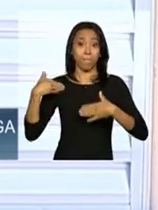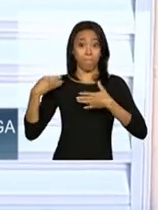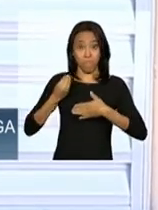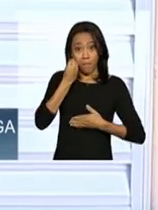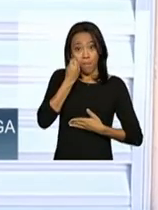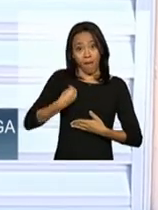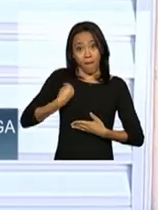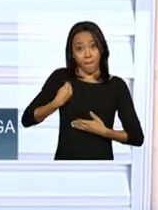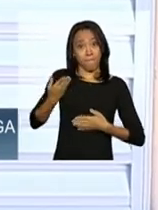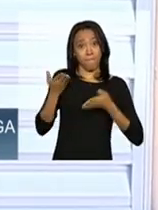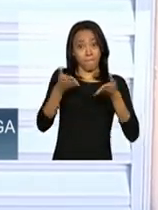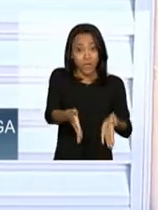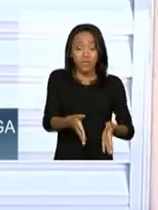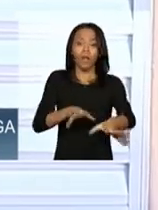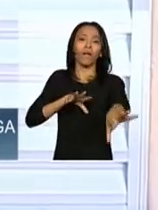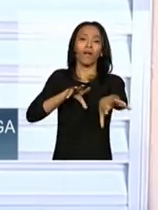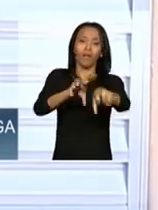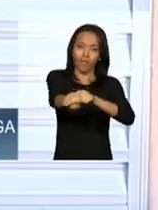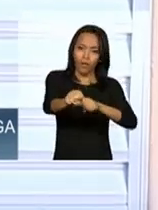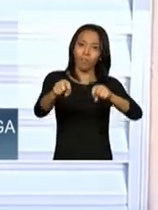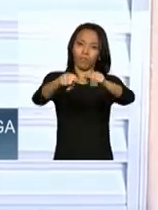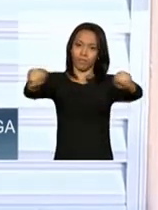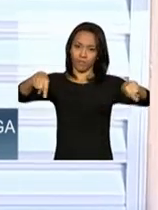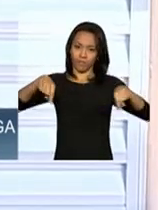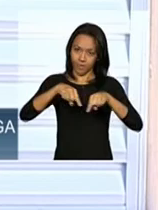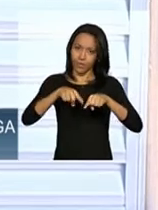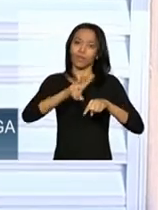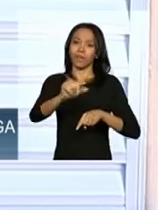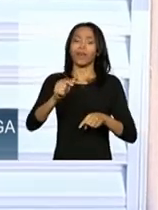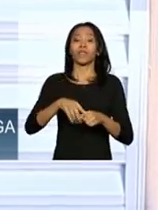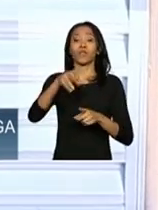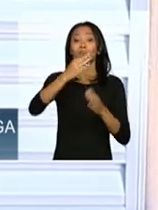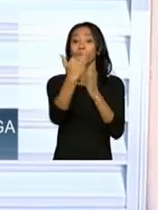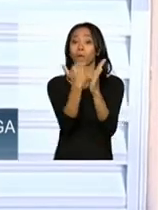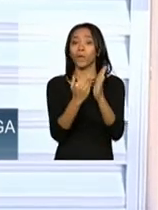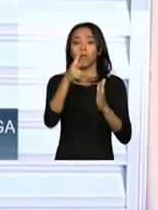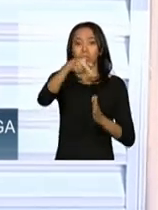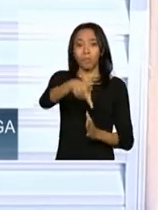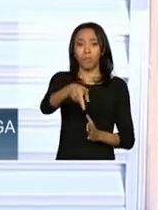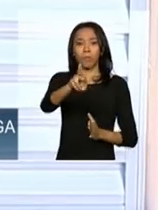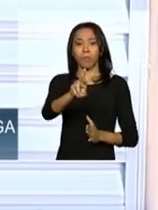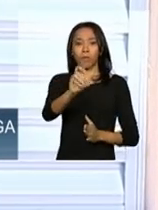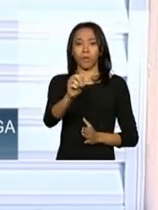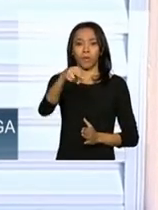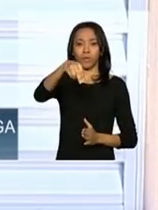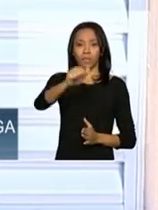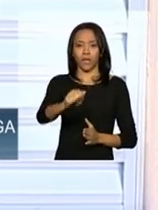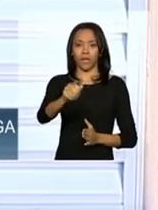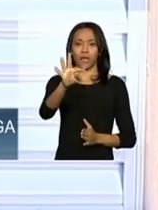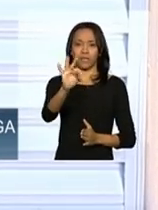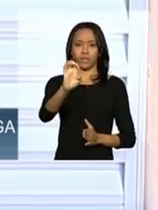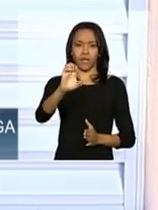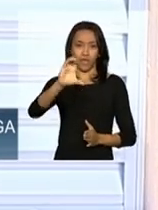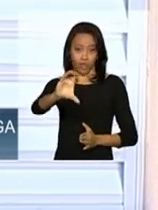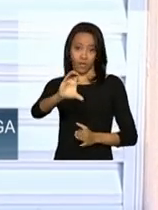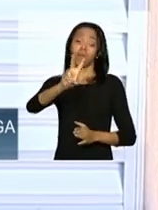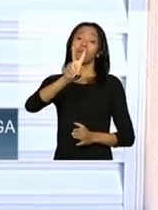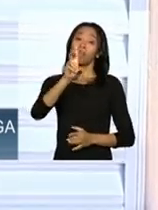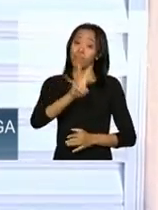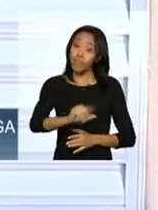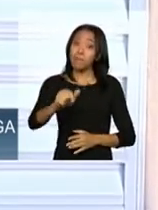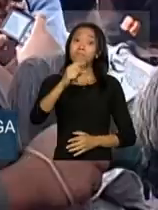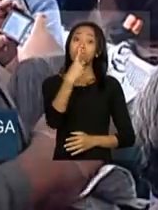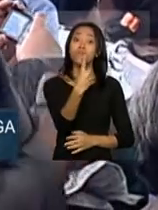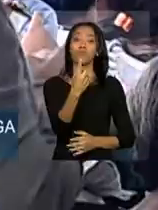Programa Nacional de Acesso ao Ensino Técnico e Emprego. São 1.700 alunos que vão se formar nesta